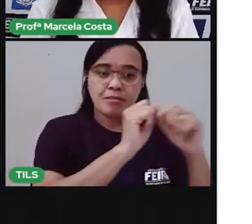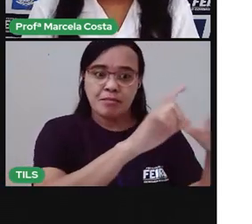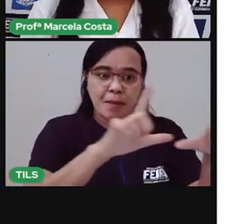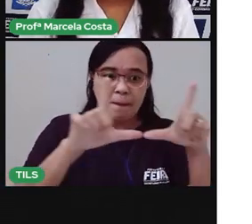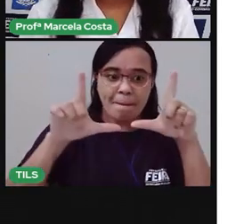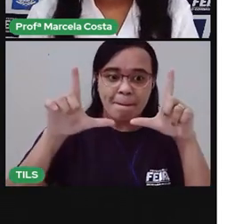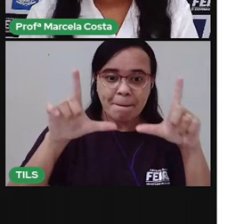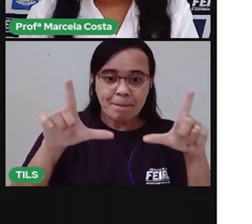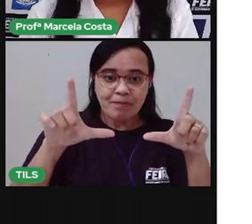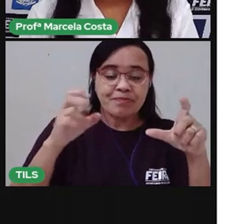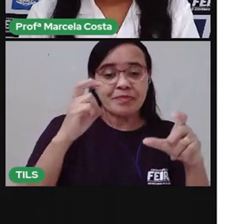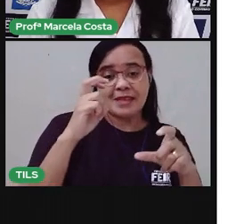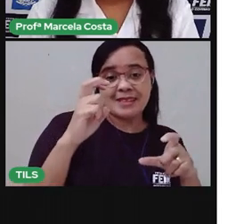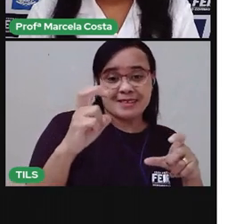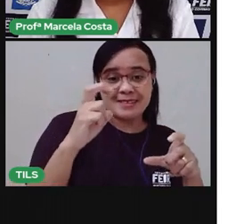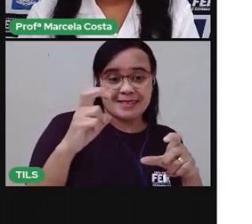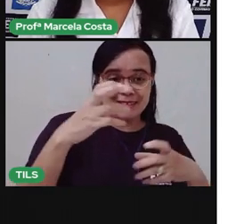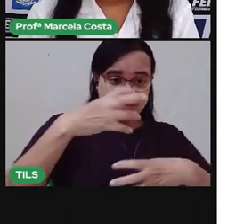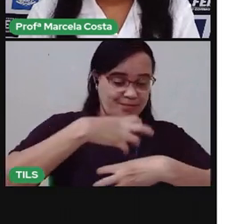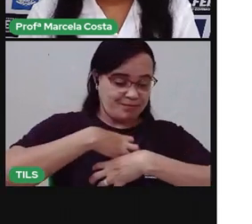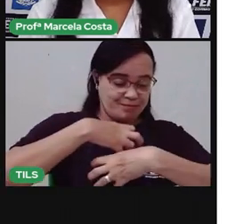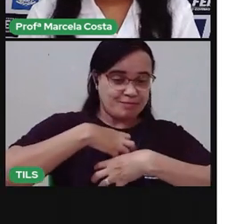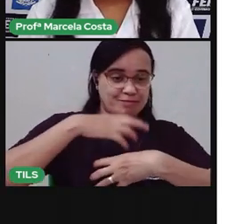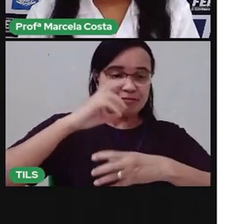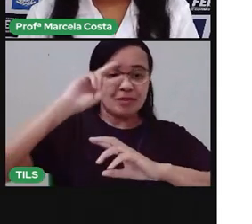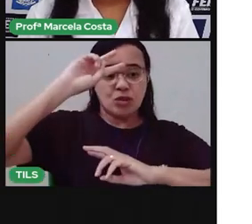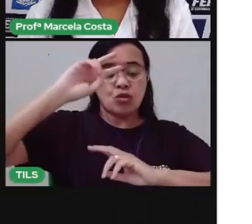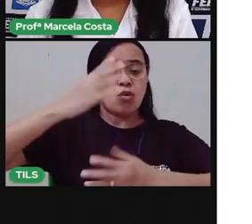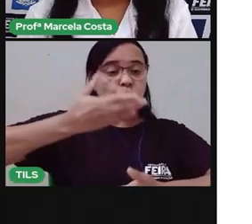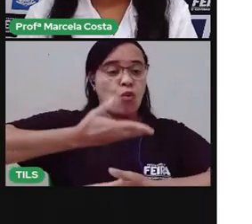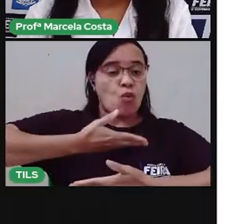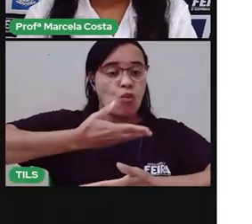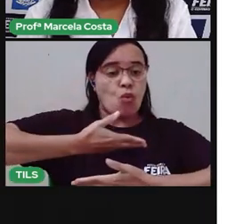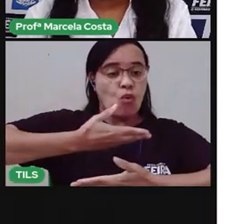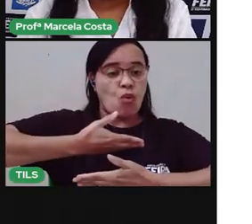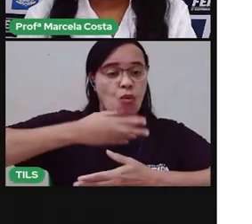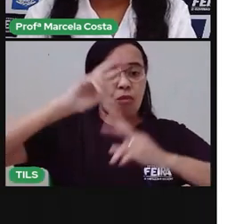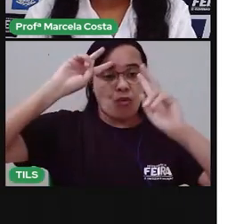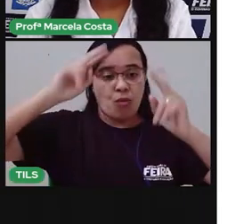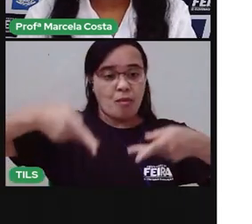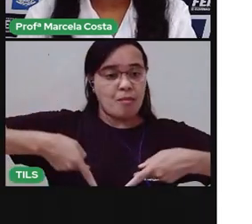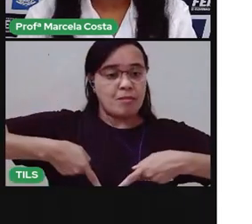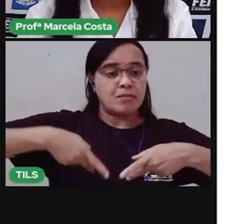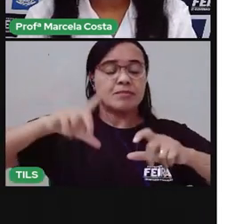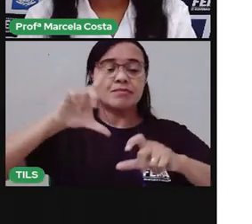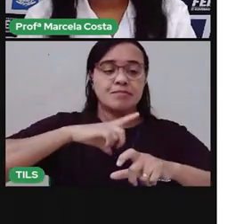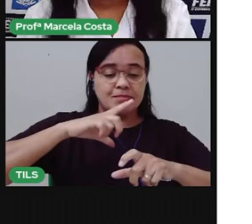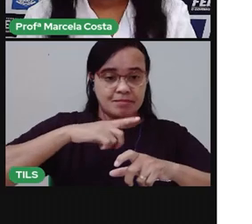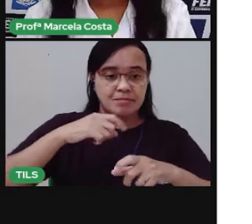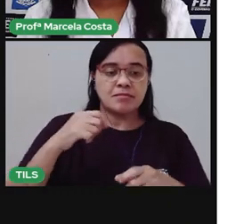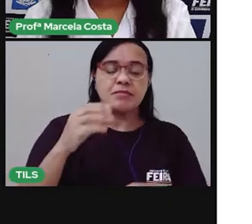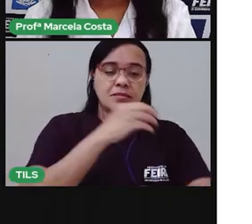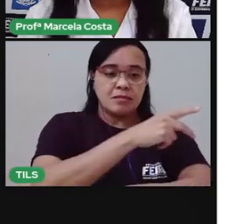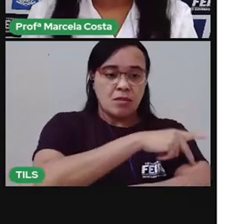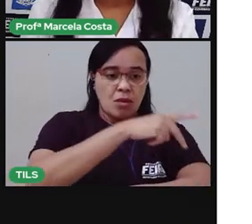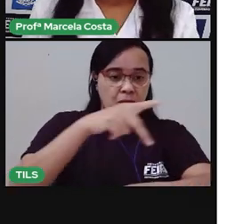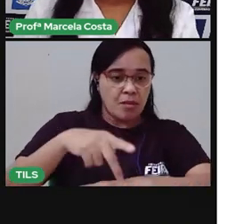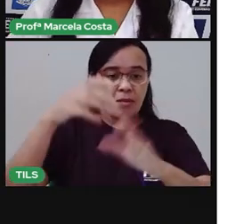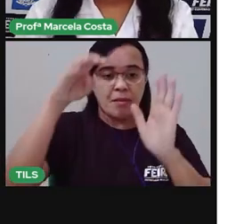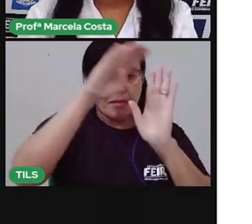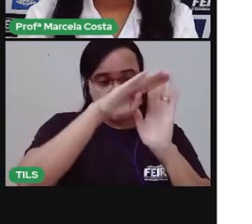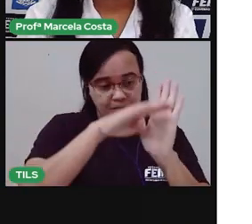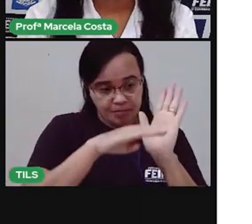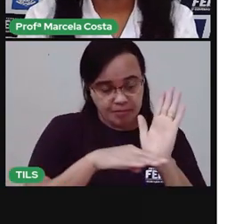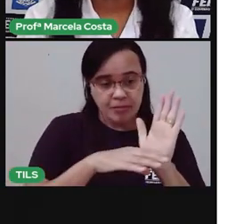os cinco sentidos. Esse vídeo, está no link dele aí no seu percurso pedagógico. Você pode acompanhar